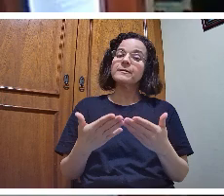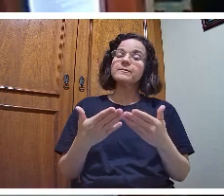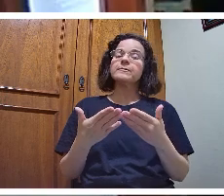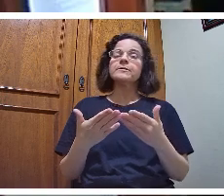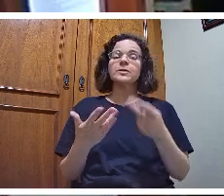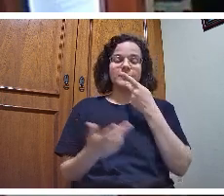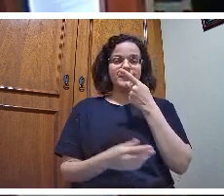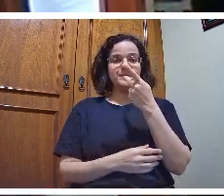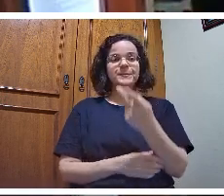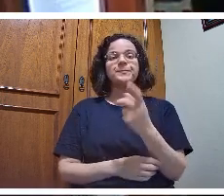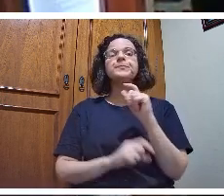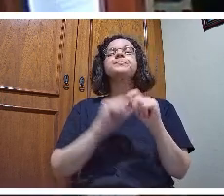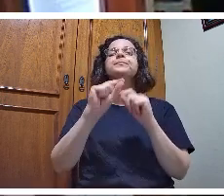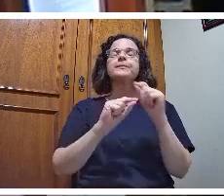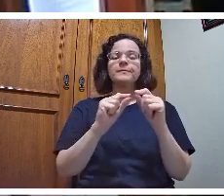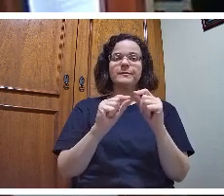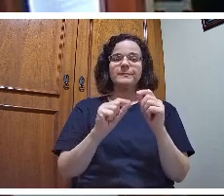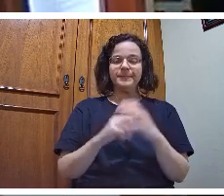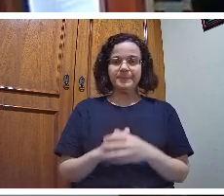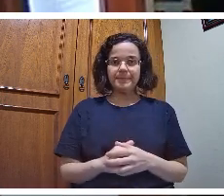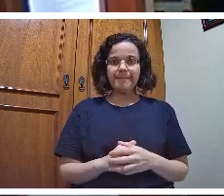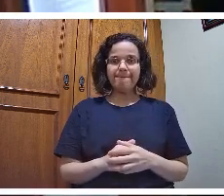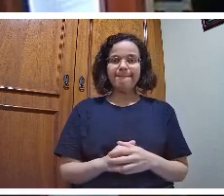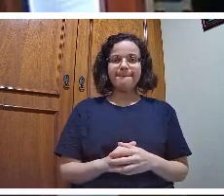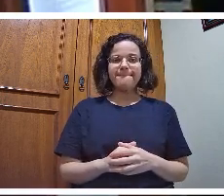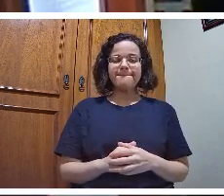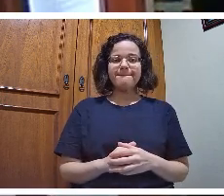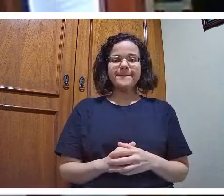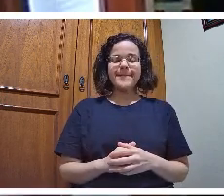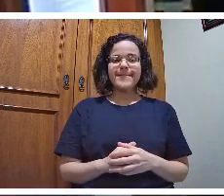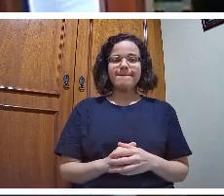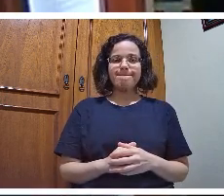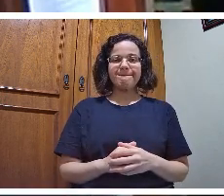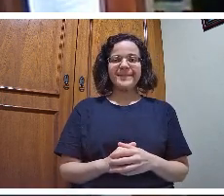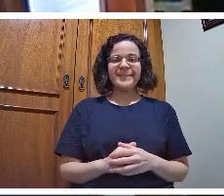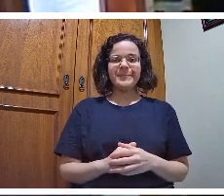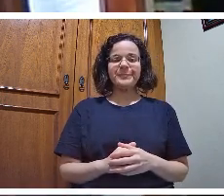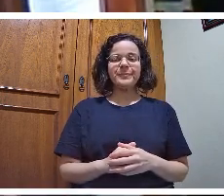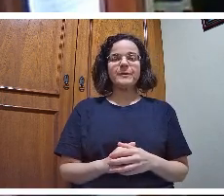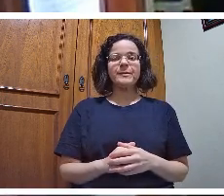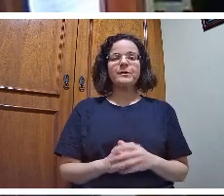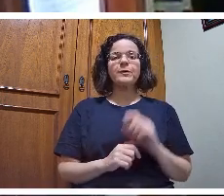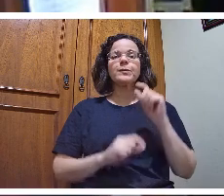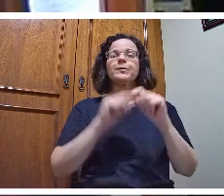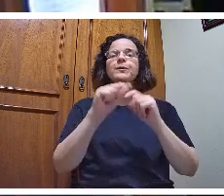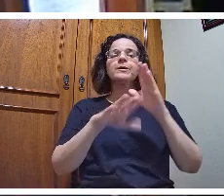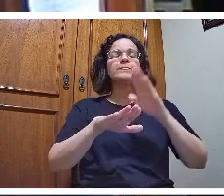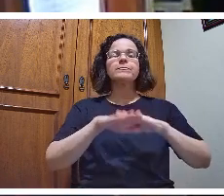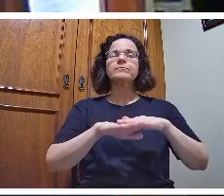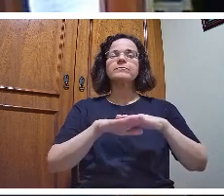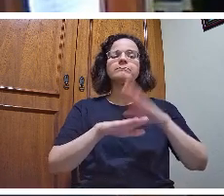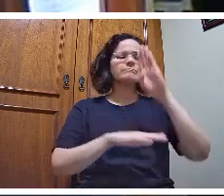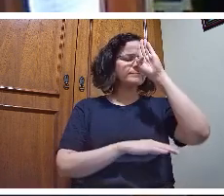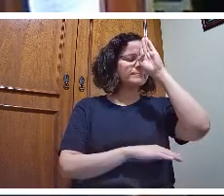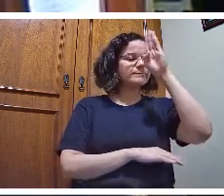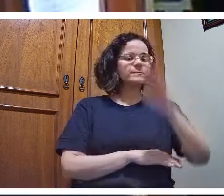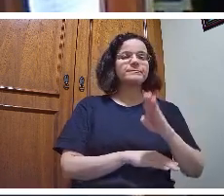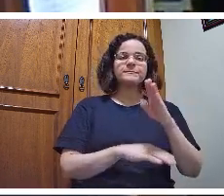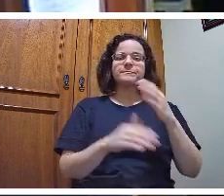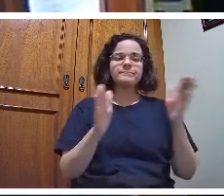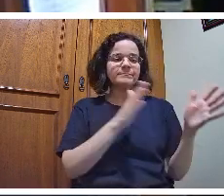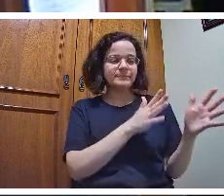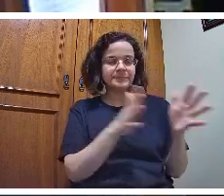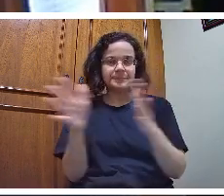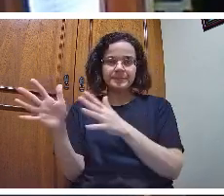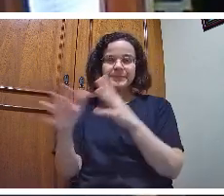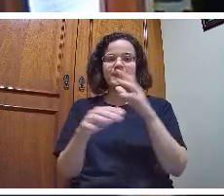a parte essencial do processo didático pedagógico é fazer com que o educando perceba